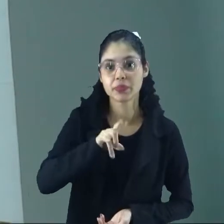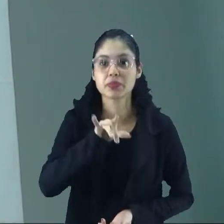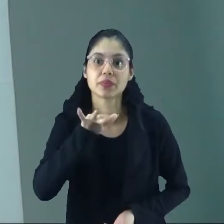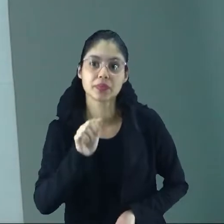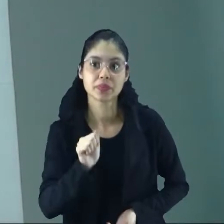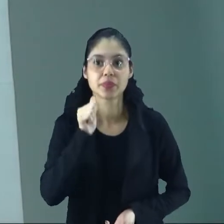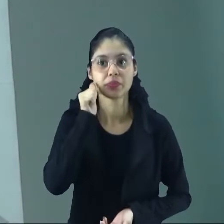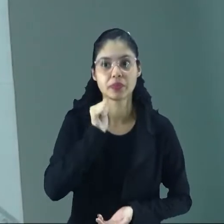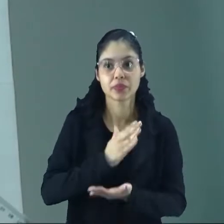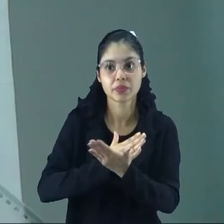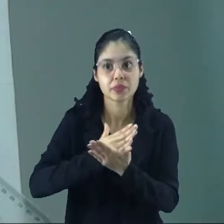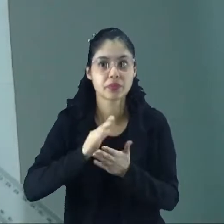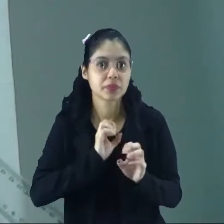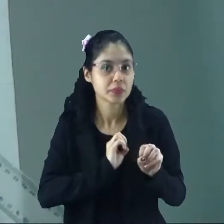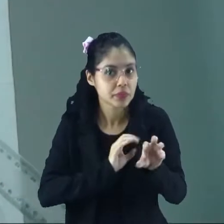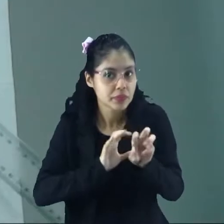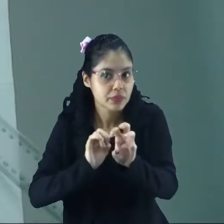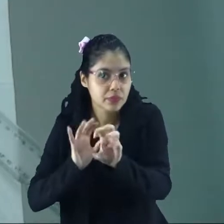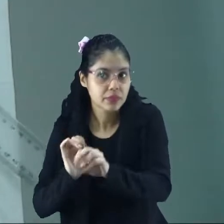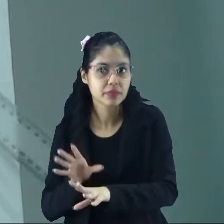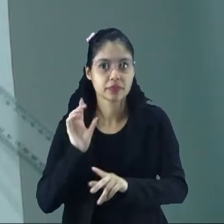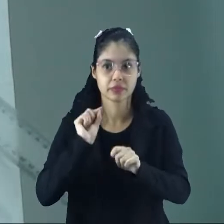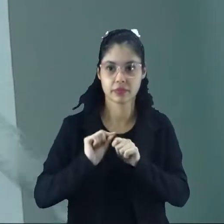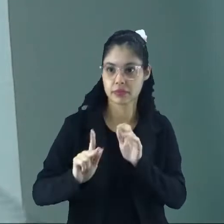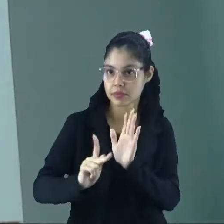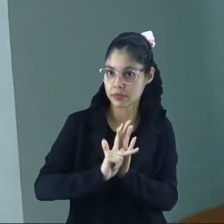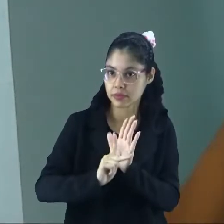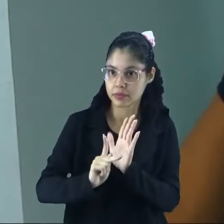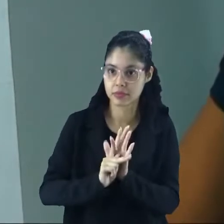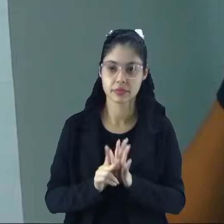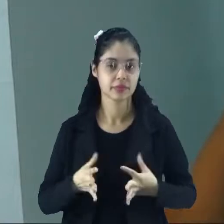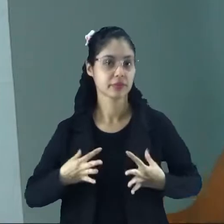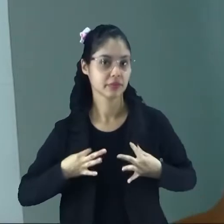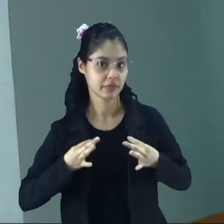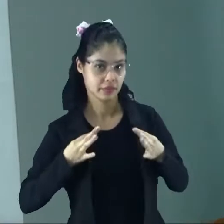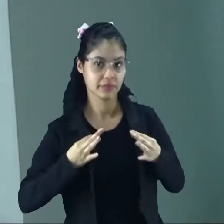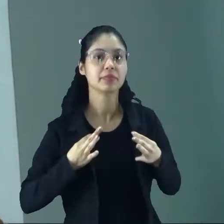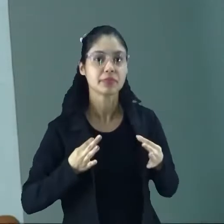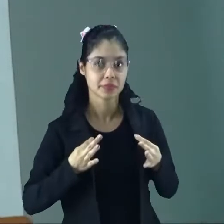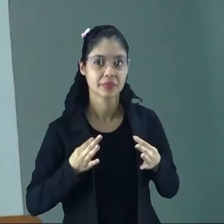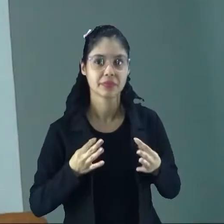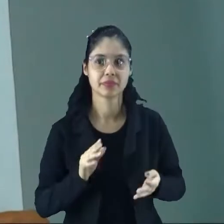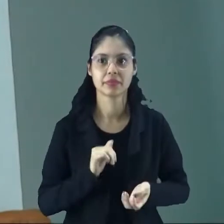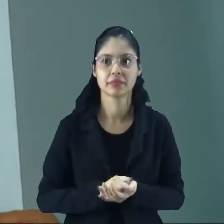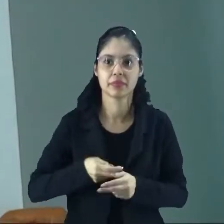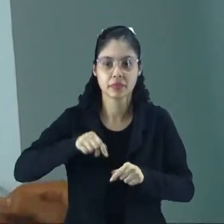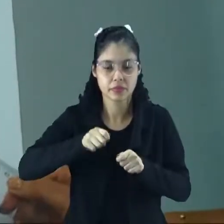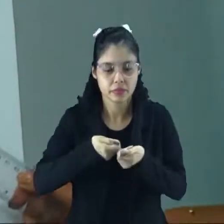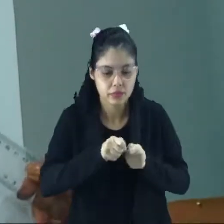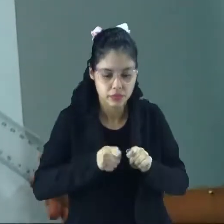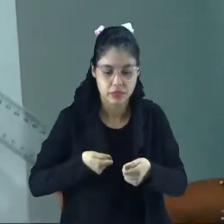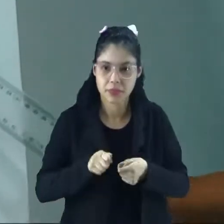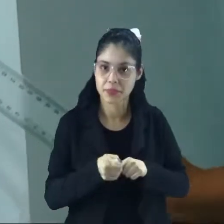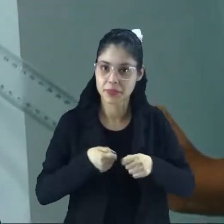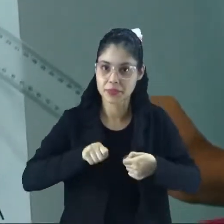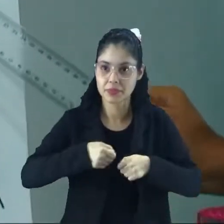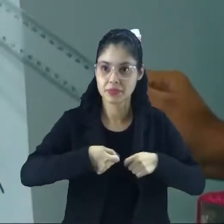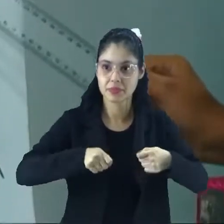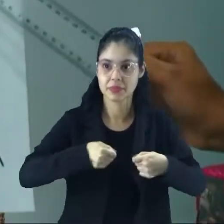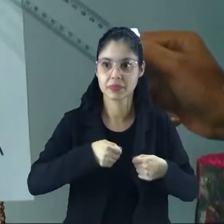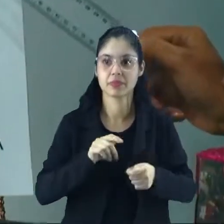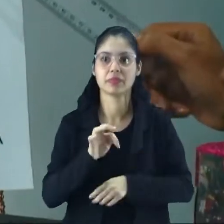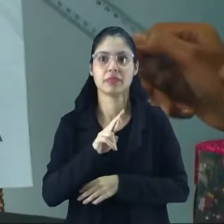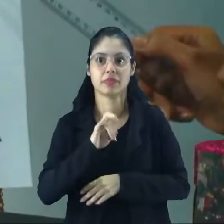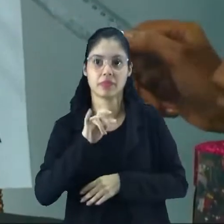Júlia começou a ensiná-la a fazer suas próprias roupas com um